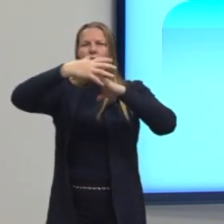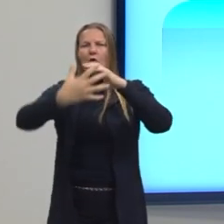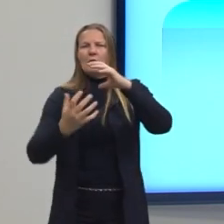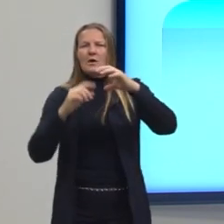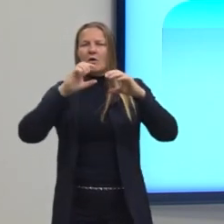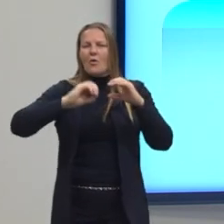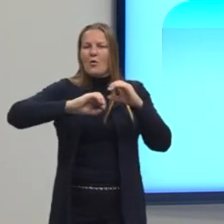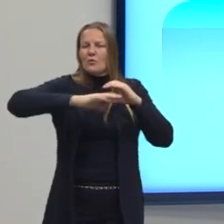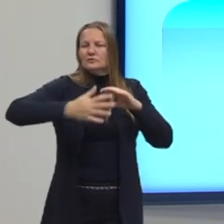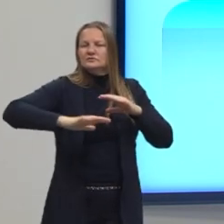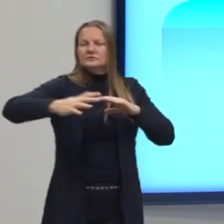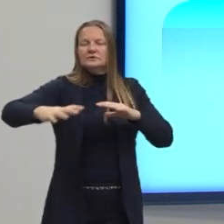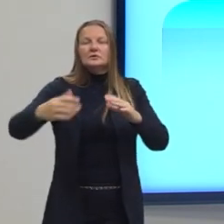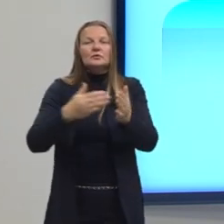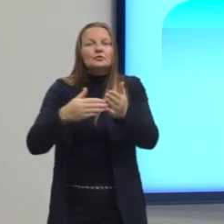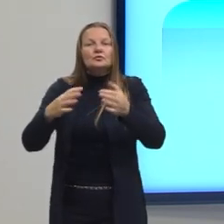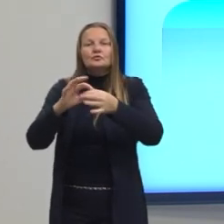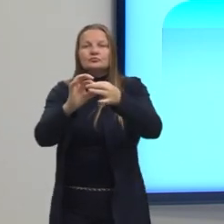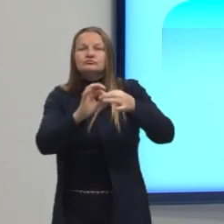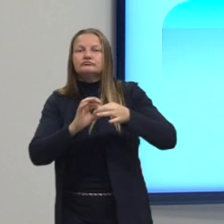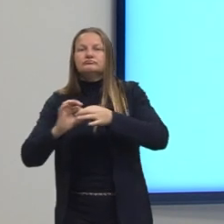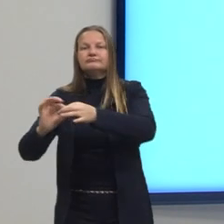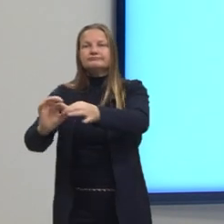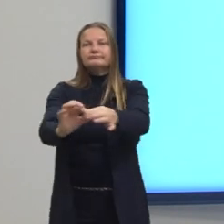oceano, ambiente marinho, tudo interligado.